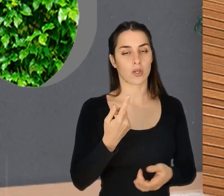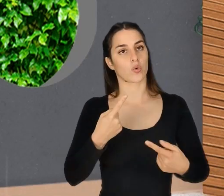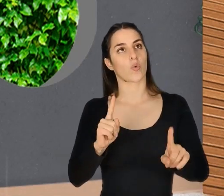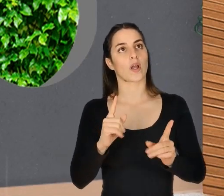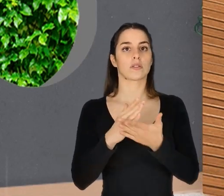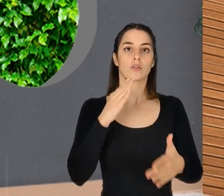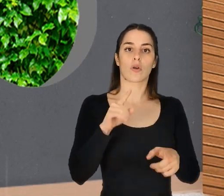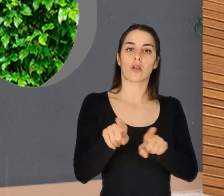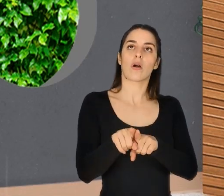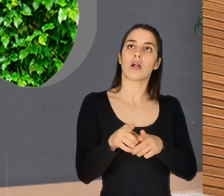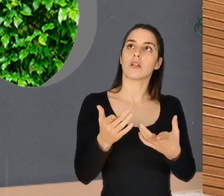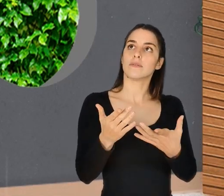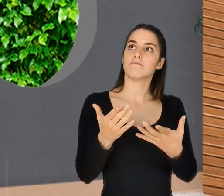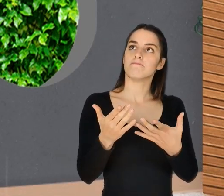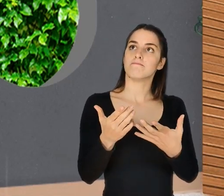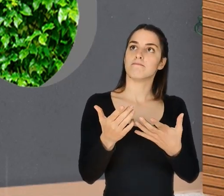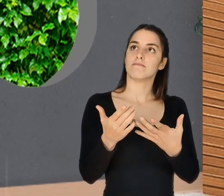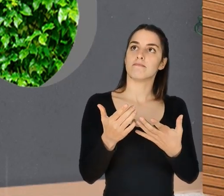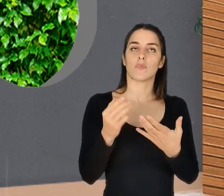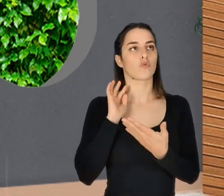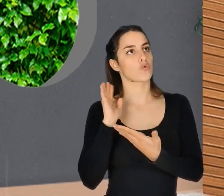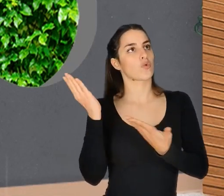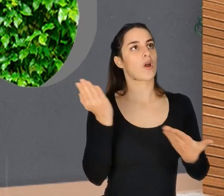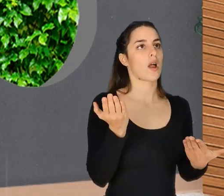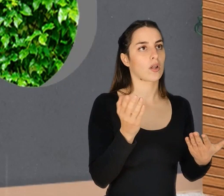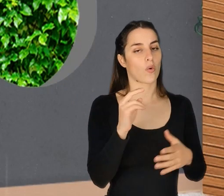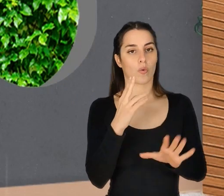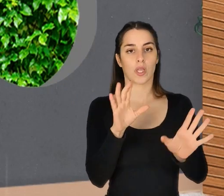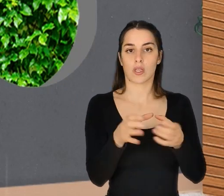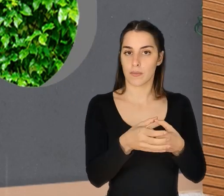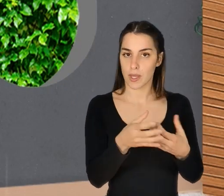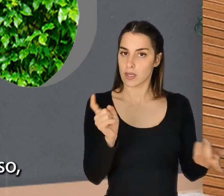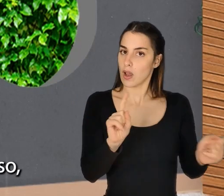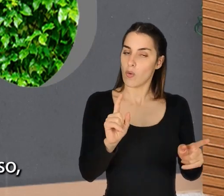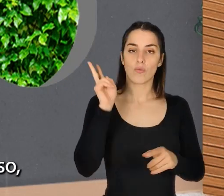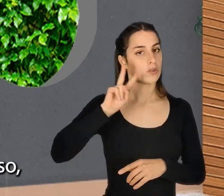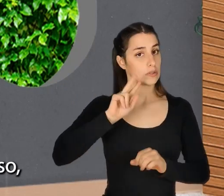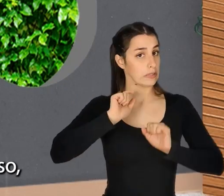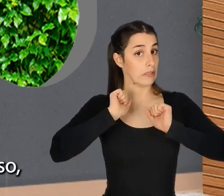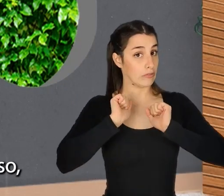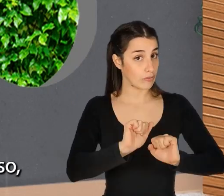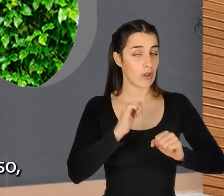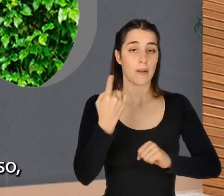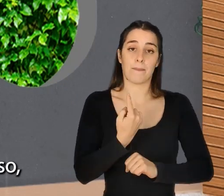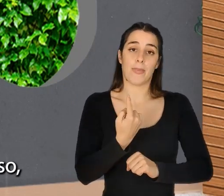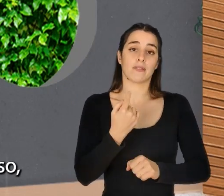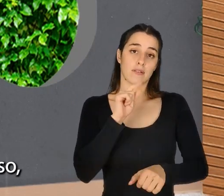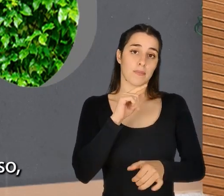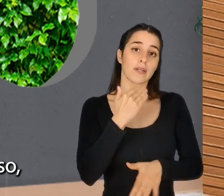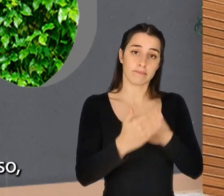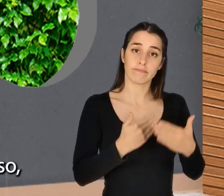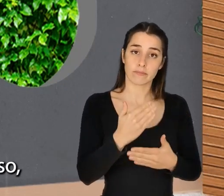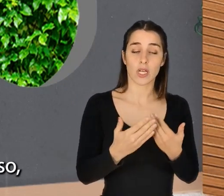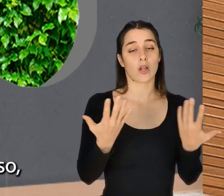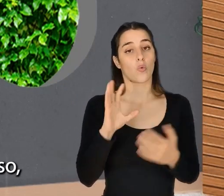pessoa, não é só enquanto funcionário ou enquanto equipa. Os teus valores têm que estar alinhados.